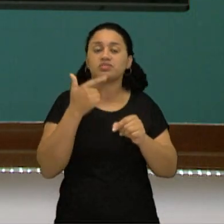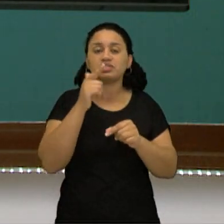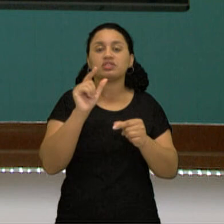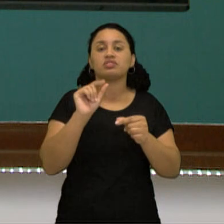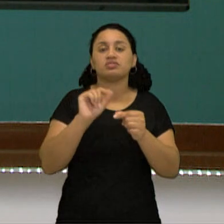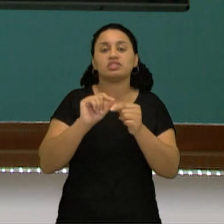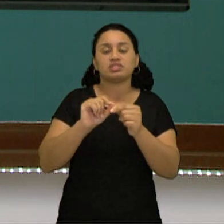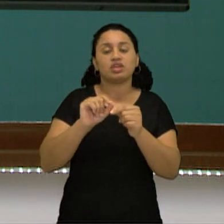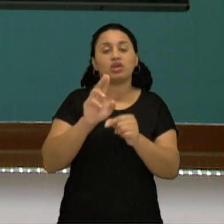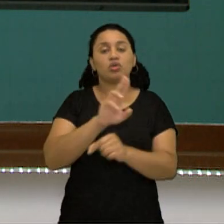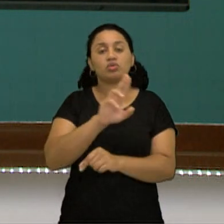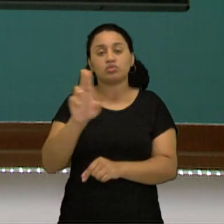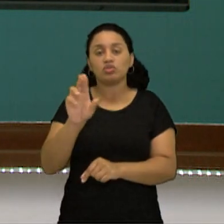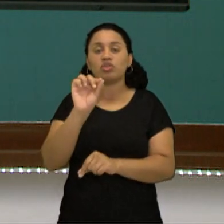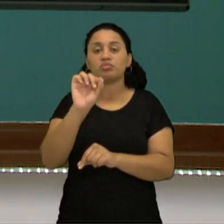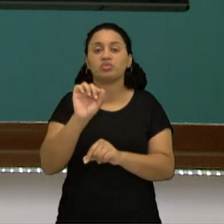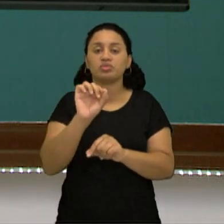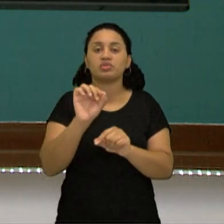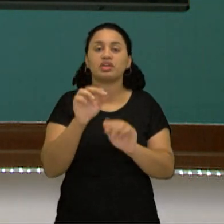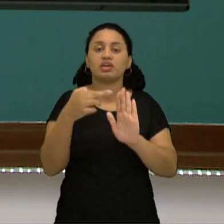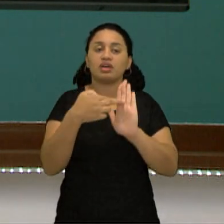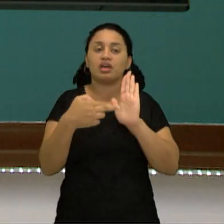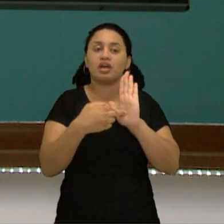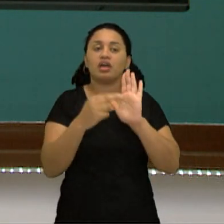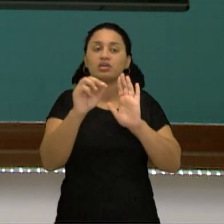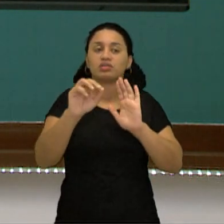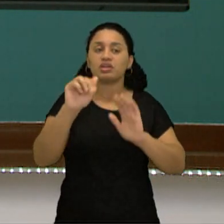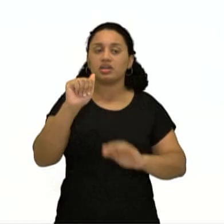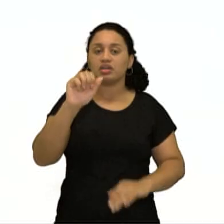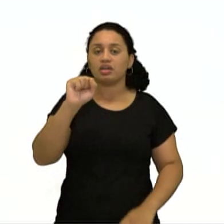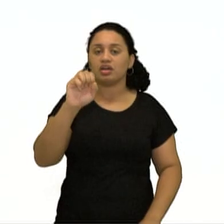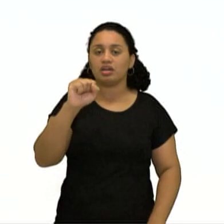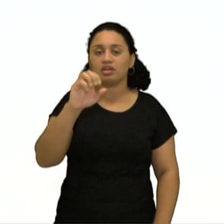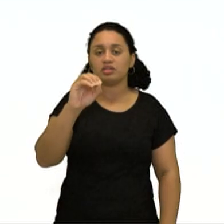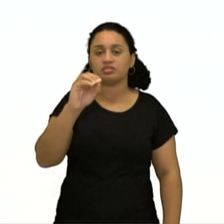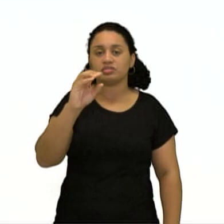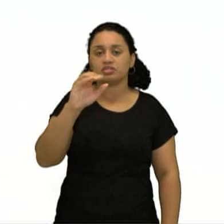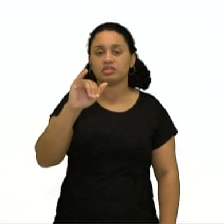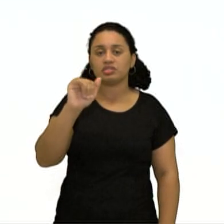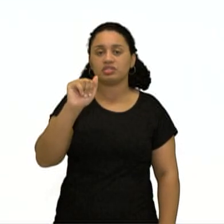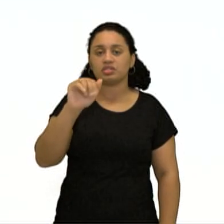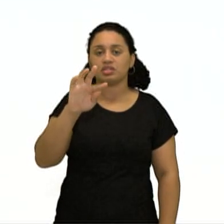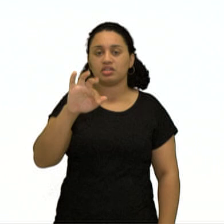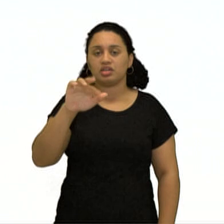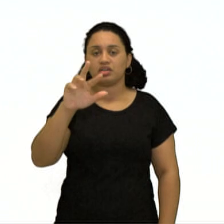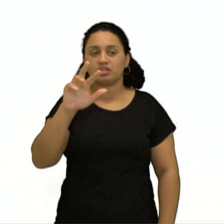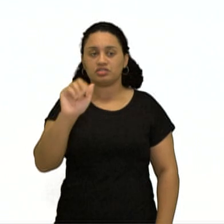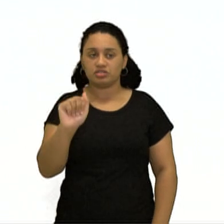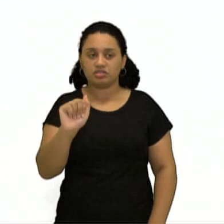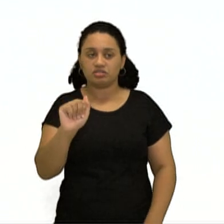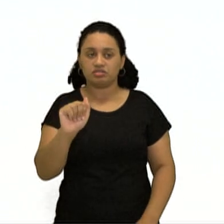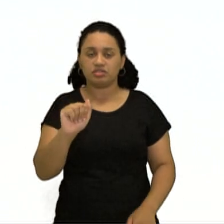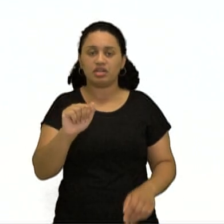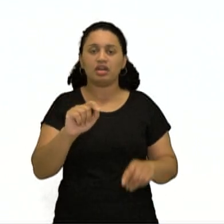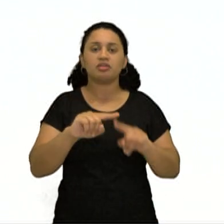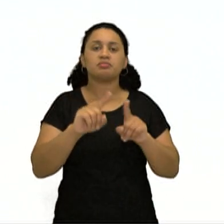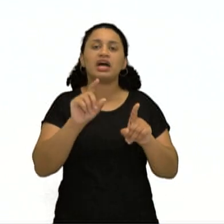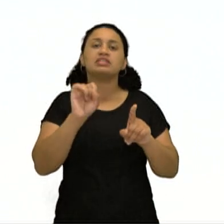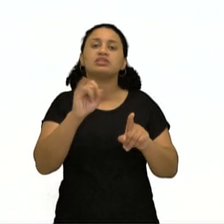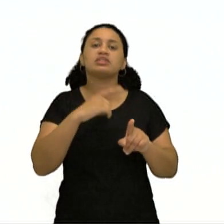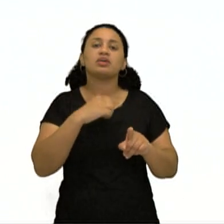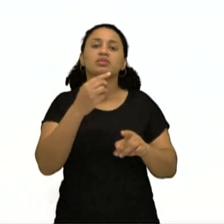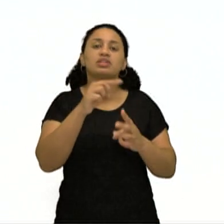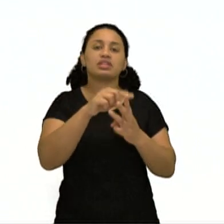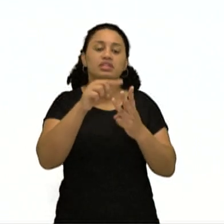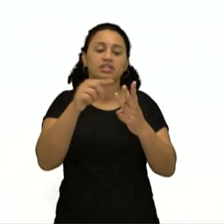é conhecida como propriedade associativa, que diz o que? Se eu tenho três números. Mas professora, número ali está escrito